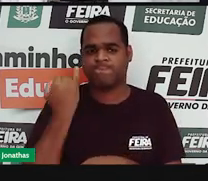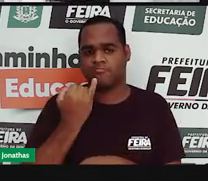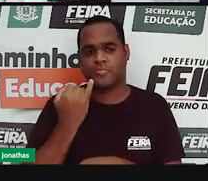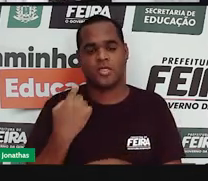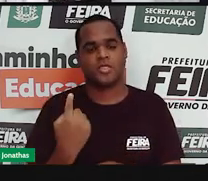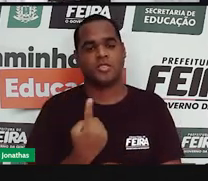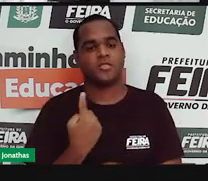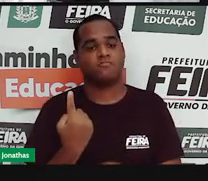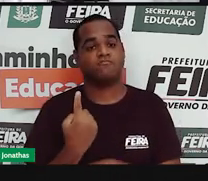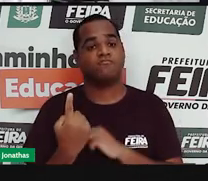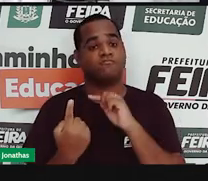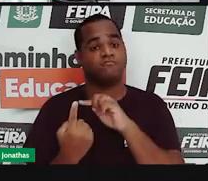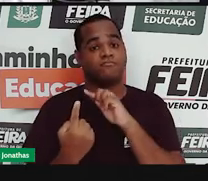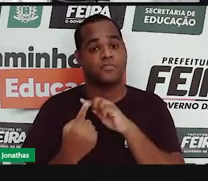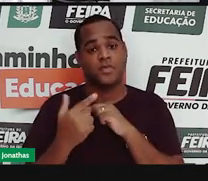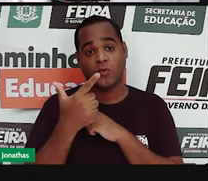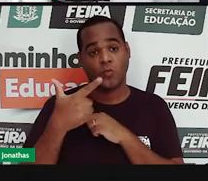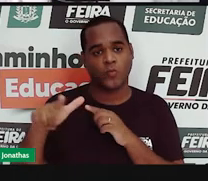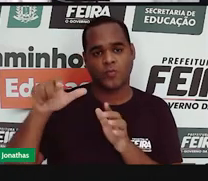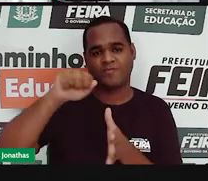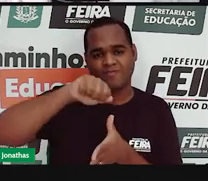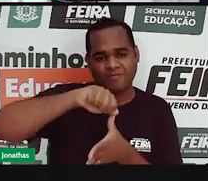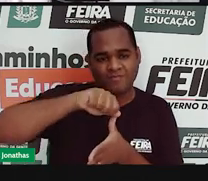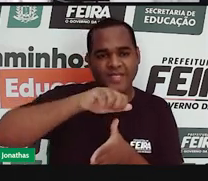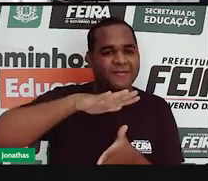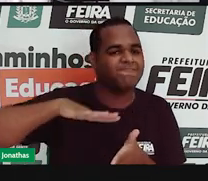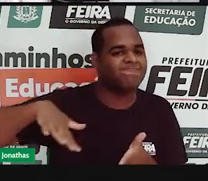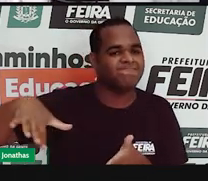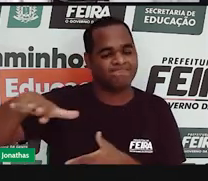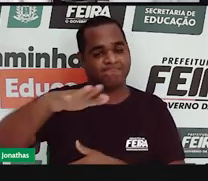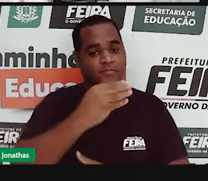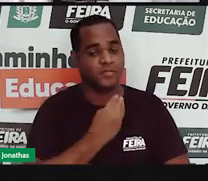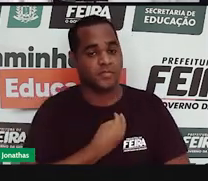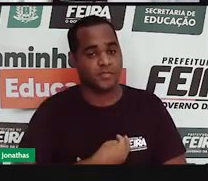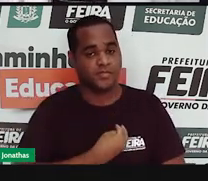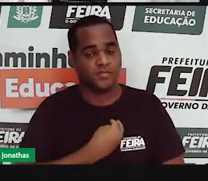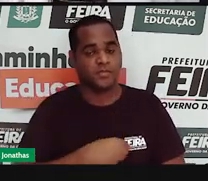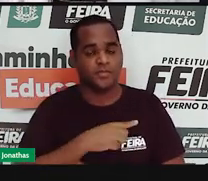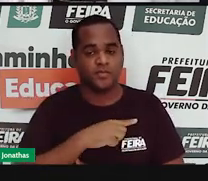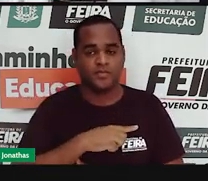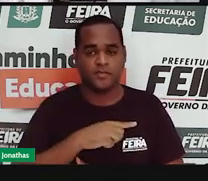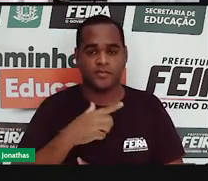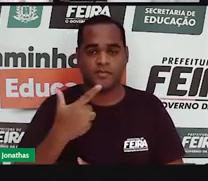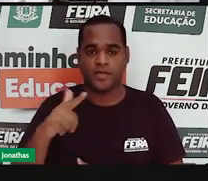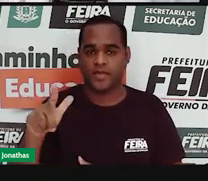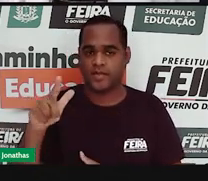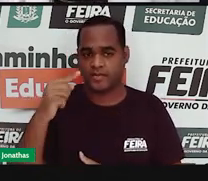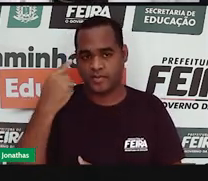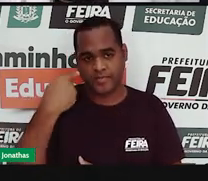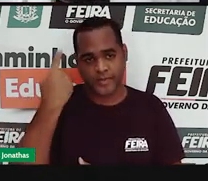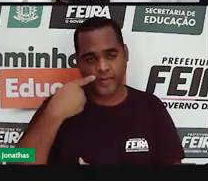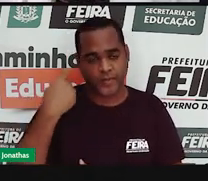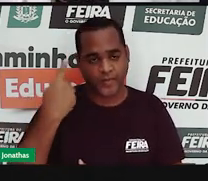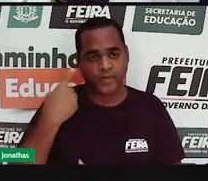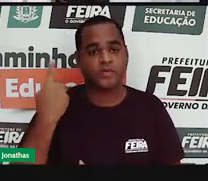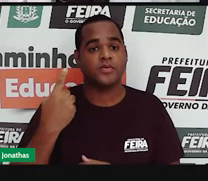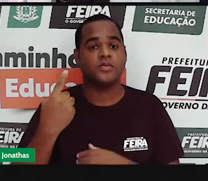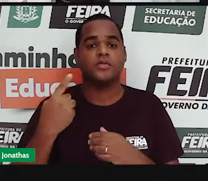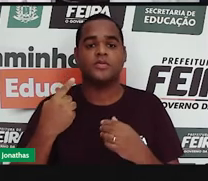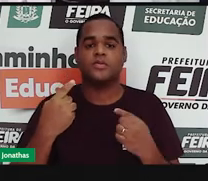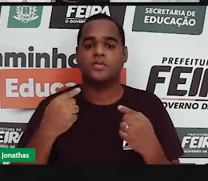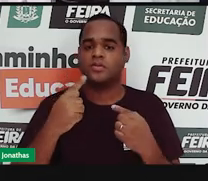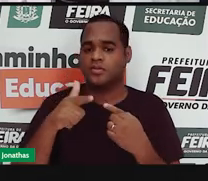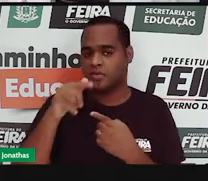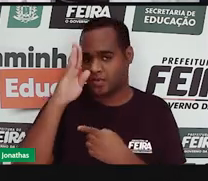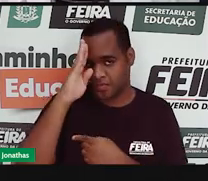em toda a América, toda a América espanhola, os nossos países vizinhos, Chile, Argentina,